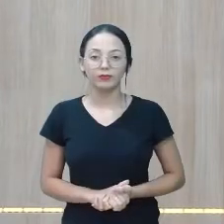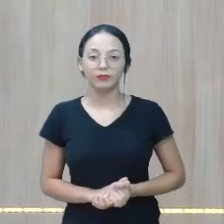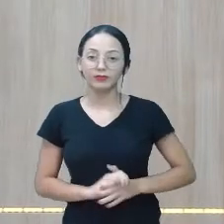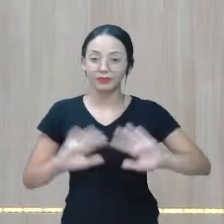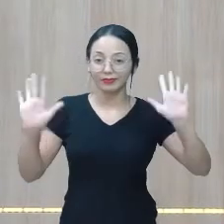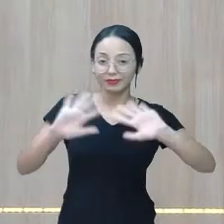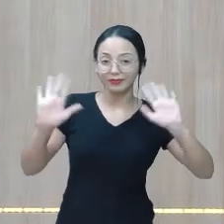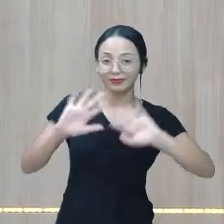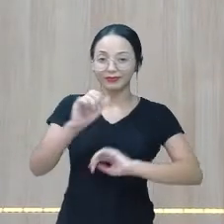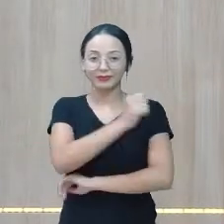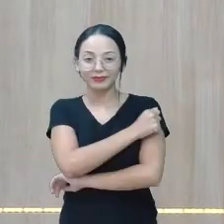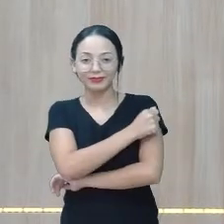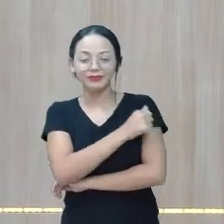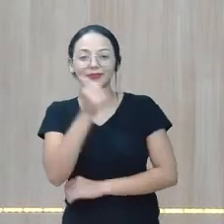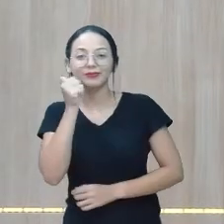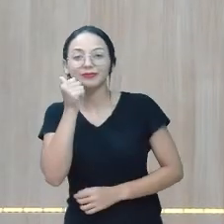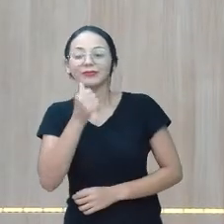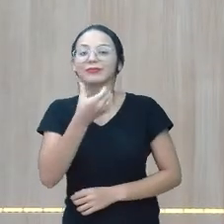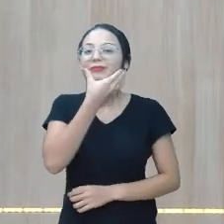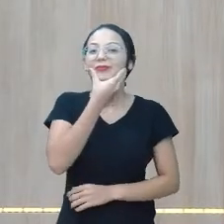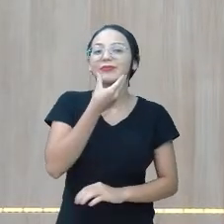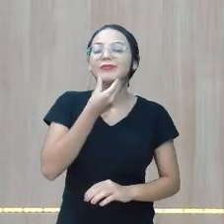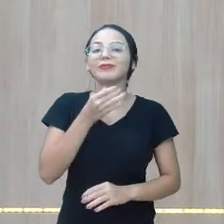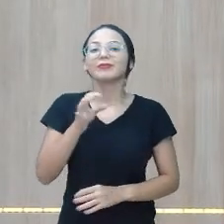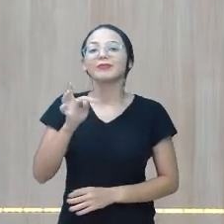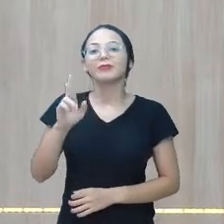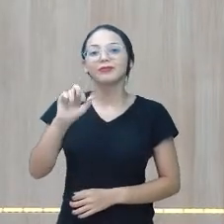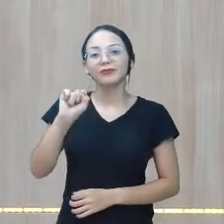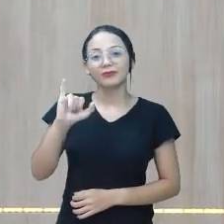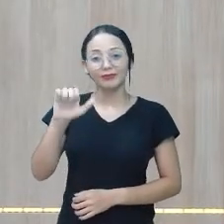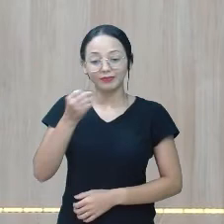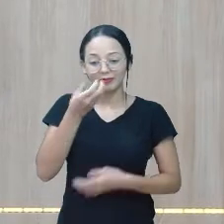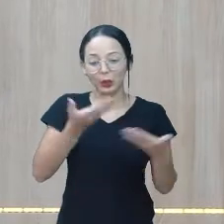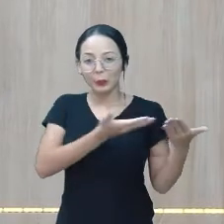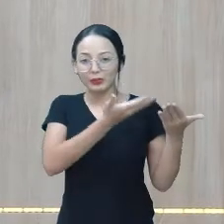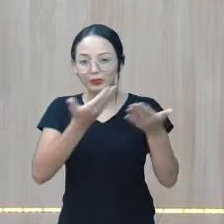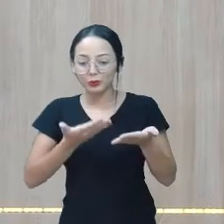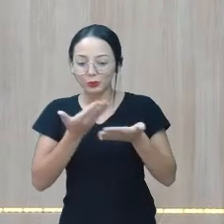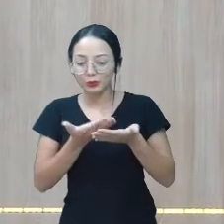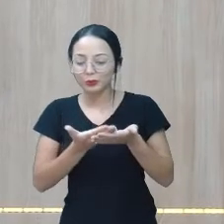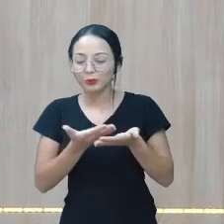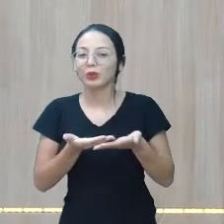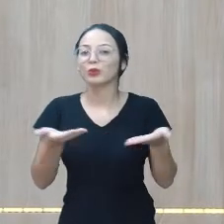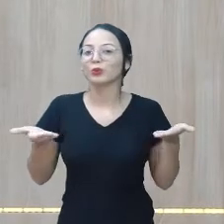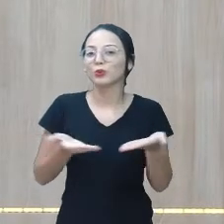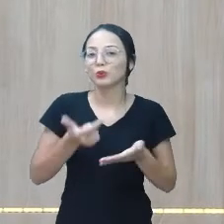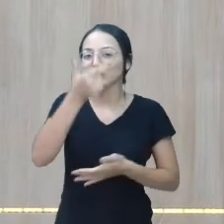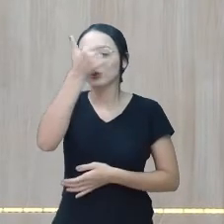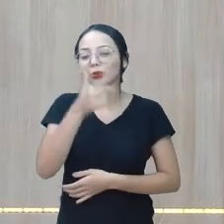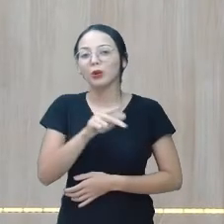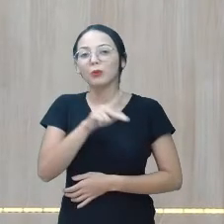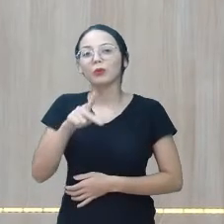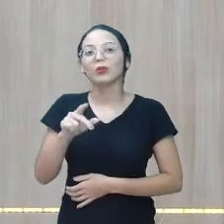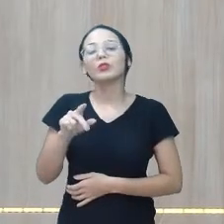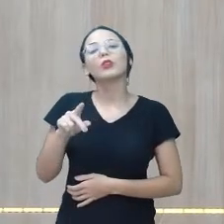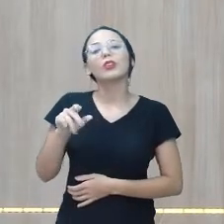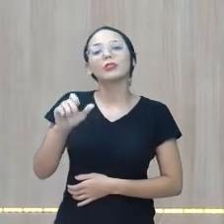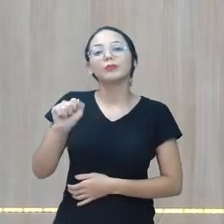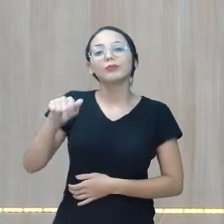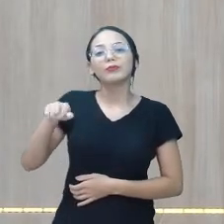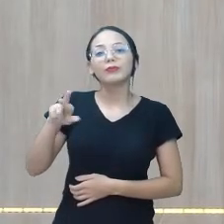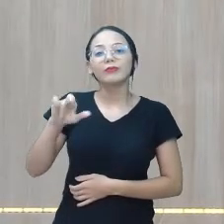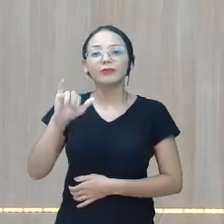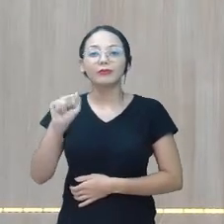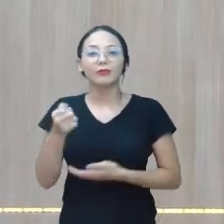Olá, alunas e alunos do Projeto Travessia! Sejam muito bem-vindos para mais uma aula. Eu sou a professora Andrea Soares e